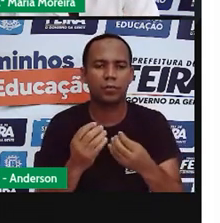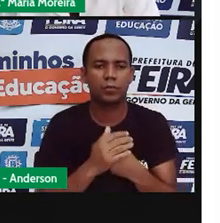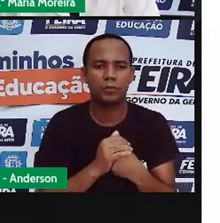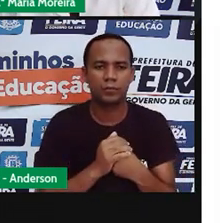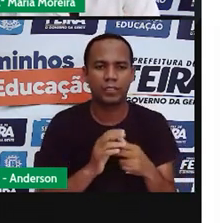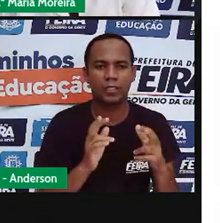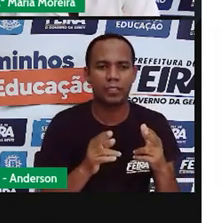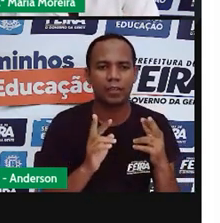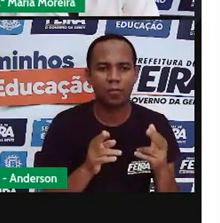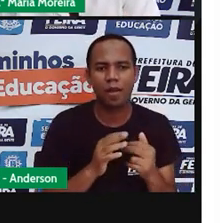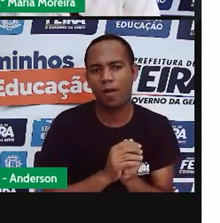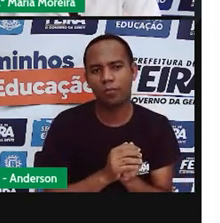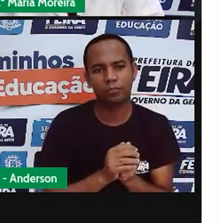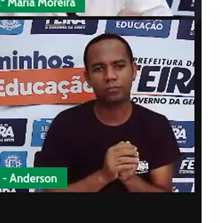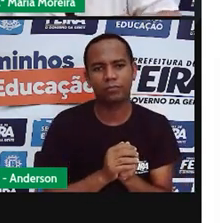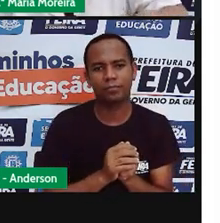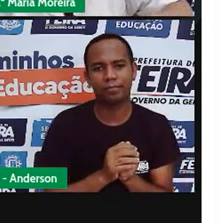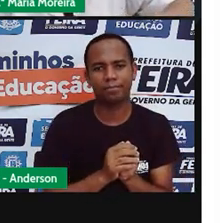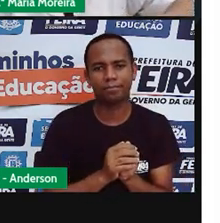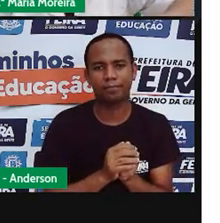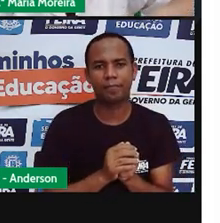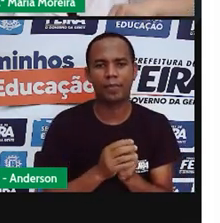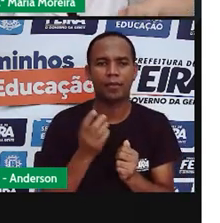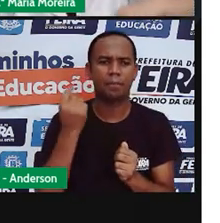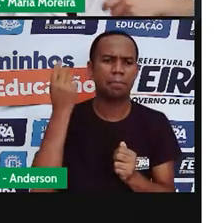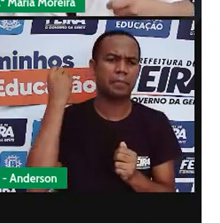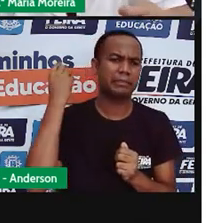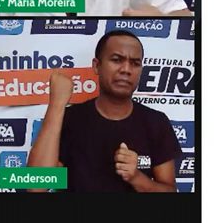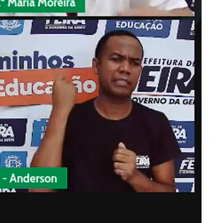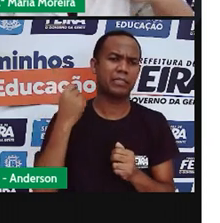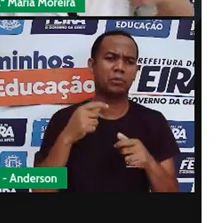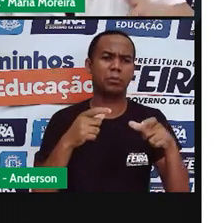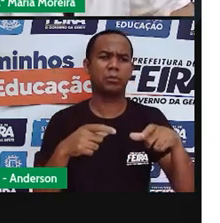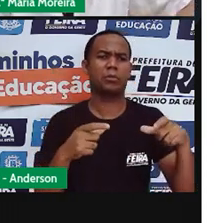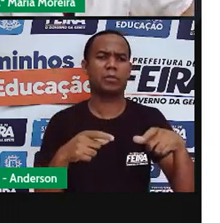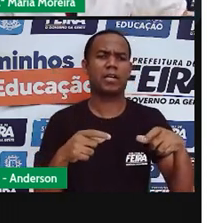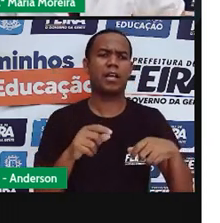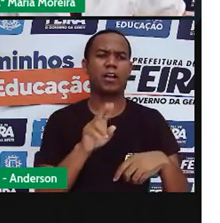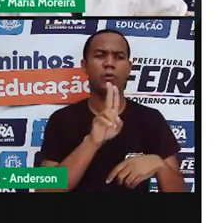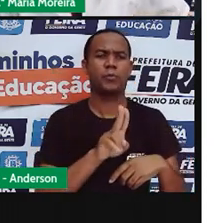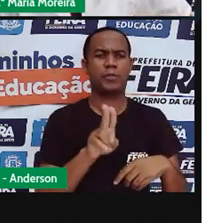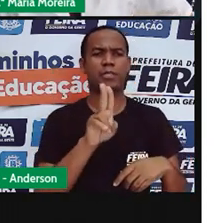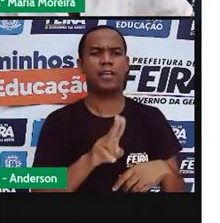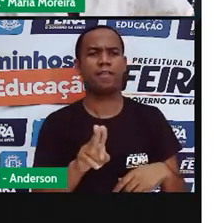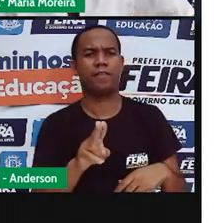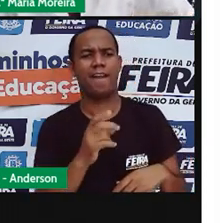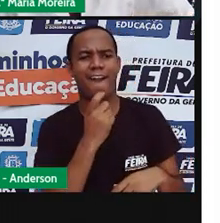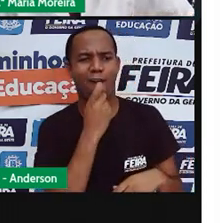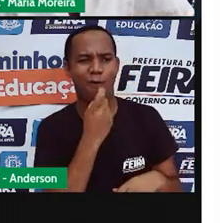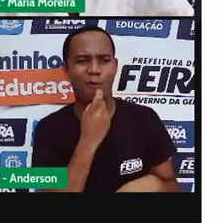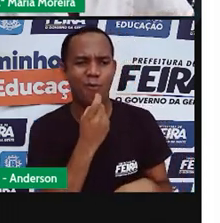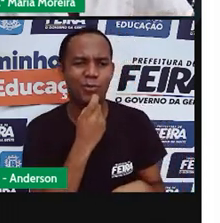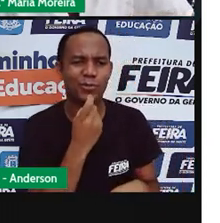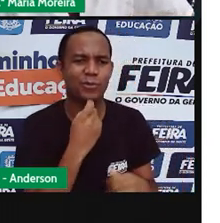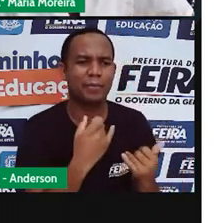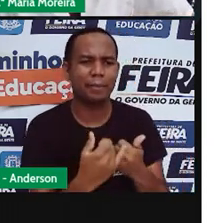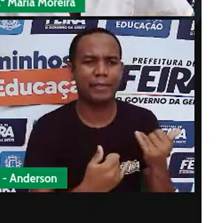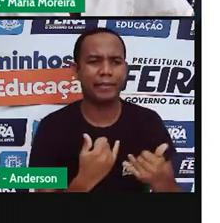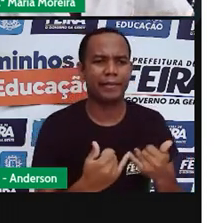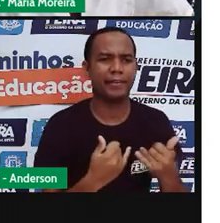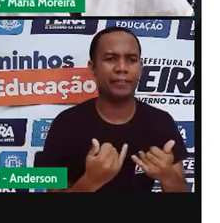osso, né? Ou dos ossos. Porque utilizavam, por quê? Pedaços de ossos pra fazer essa brincadeira. Também é